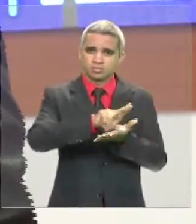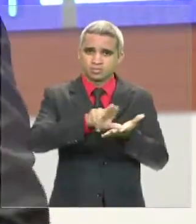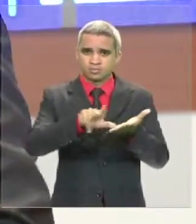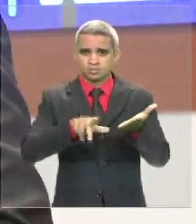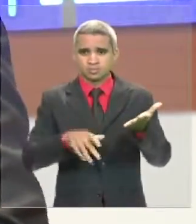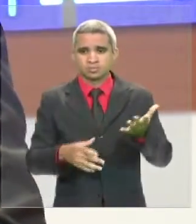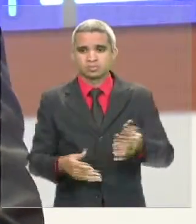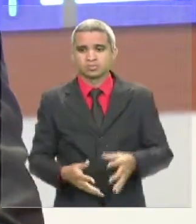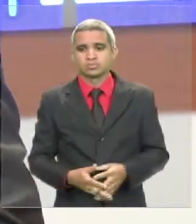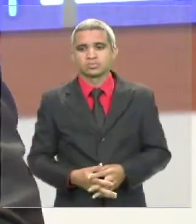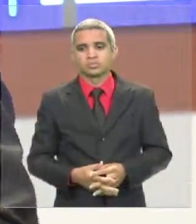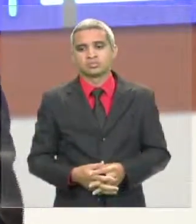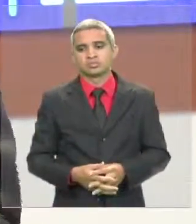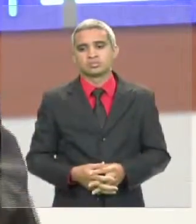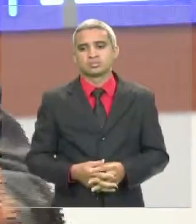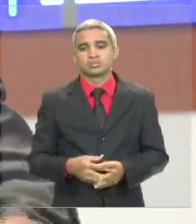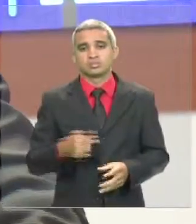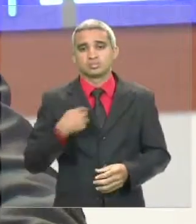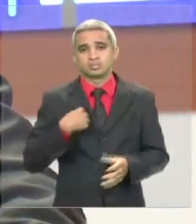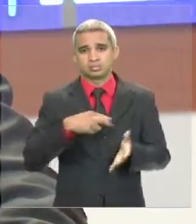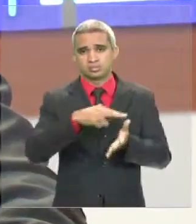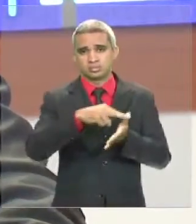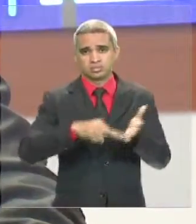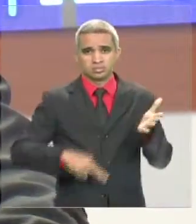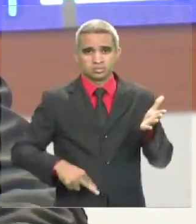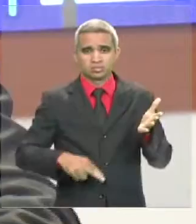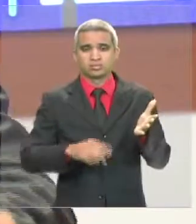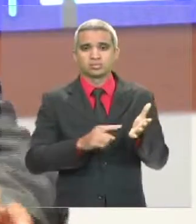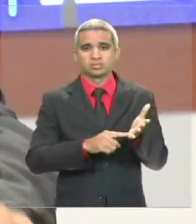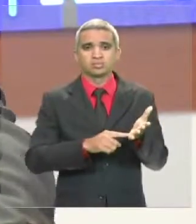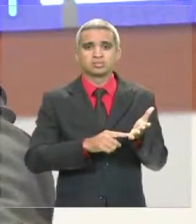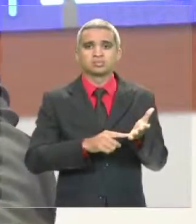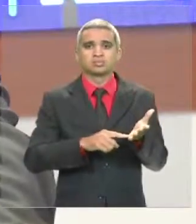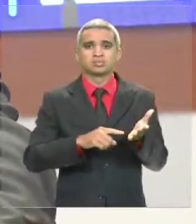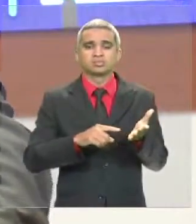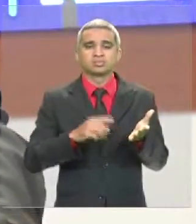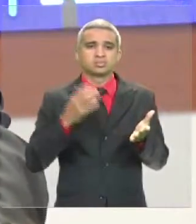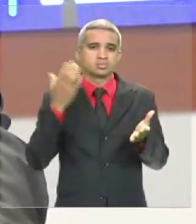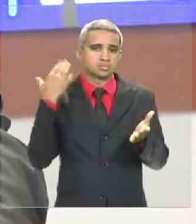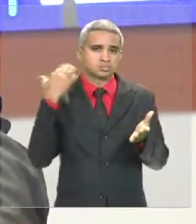um editorial publicado no sábado,